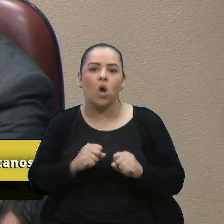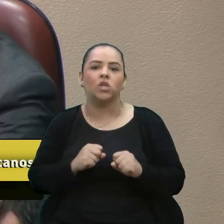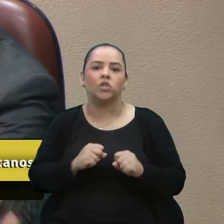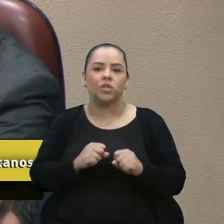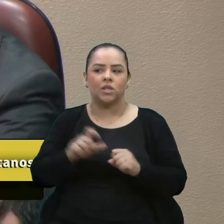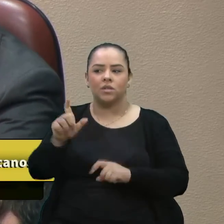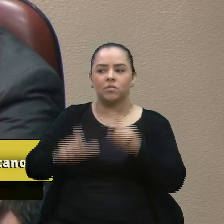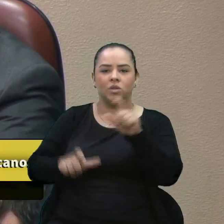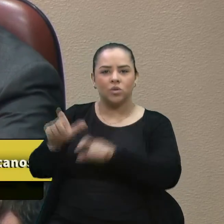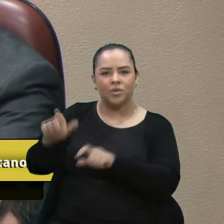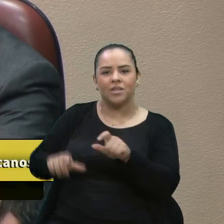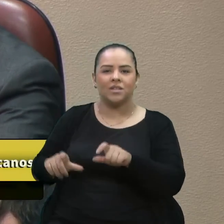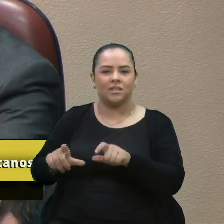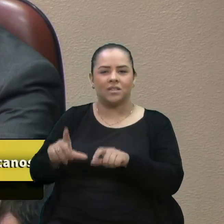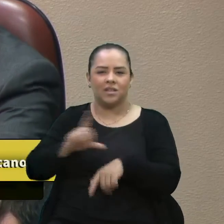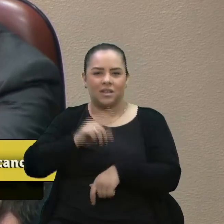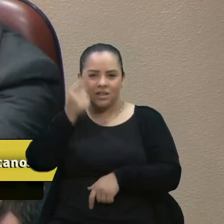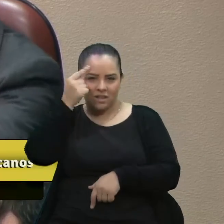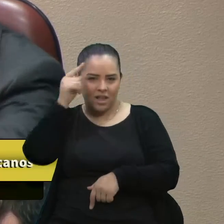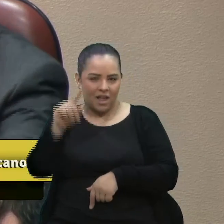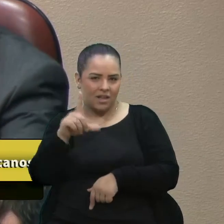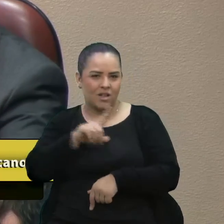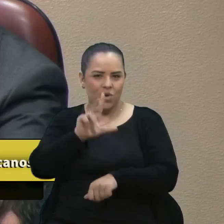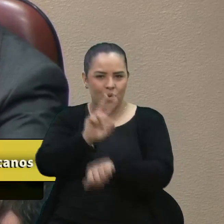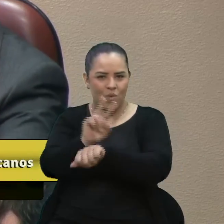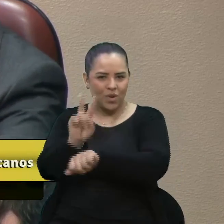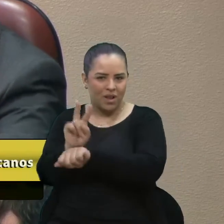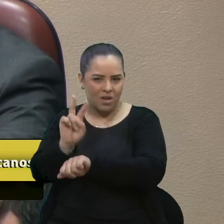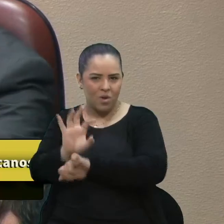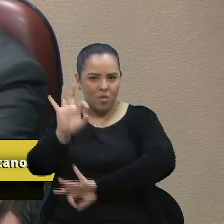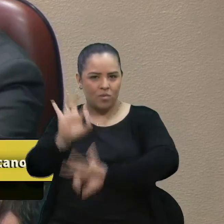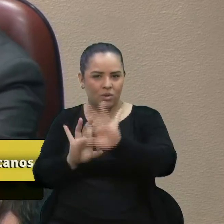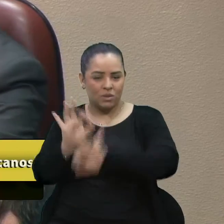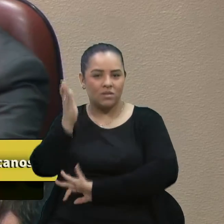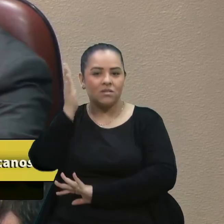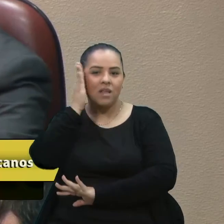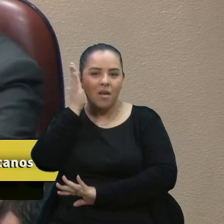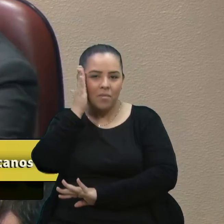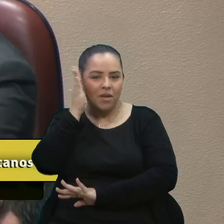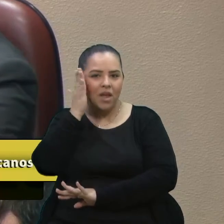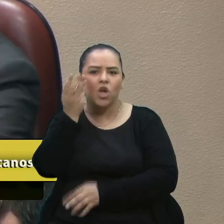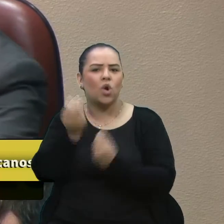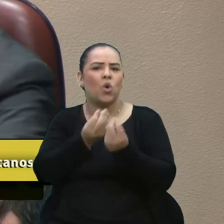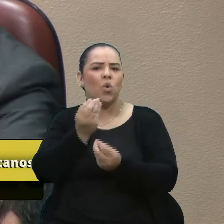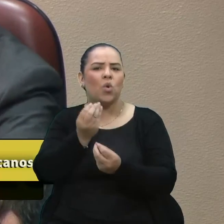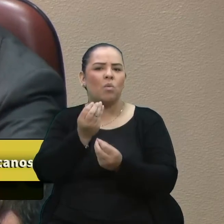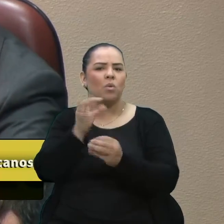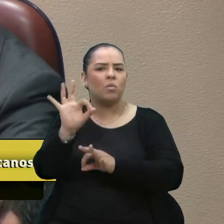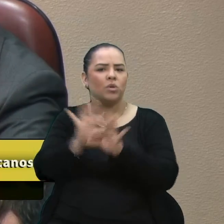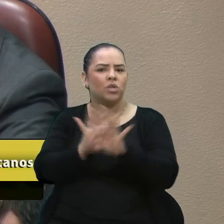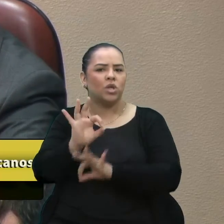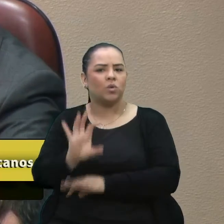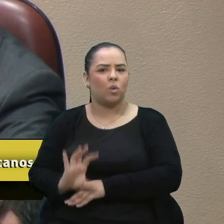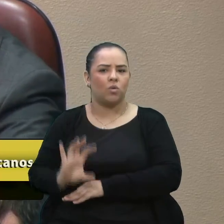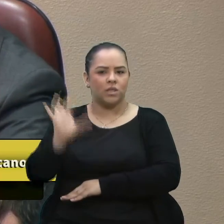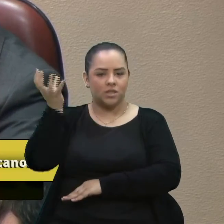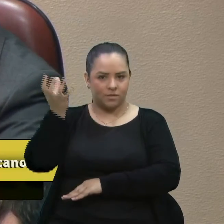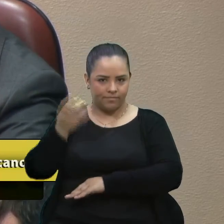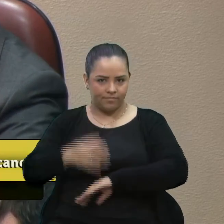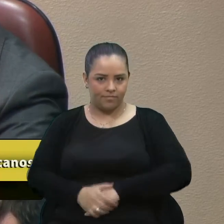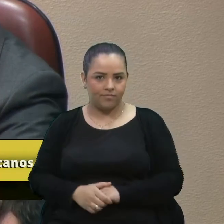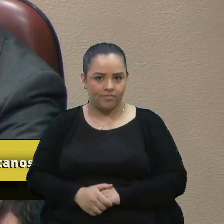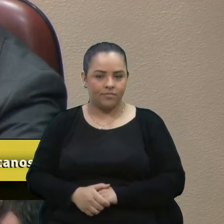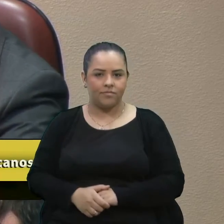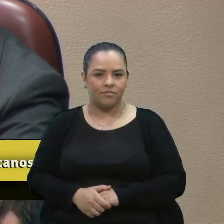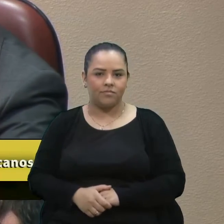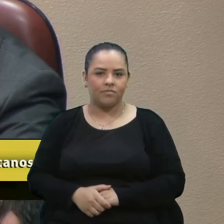e que têm o cuidado do projeto, saber como que o projeto realmente está acontecendo. Então, você